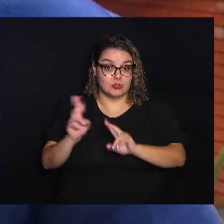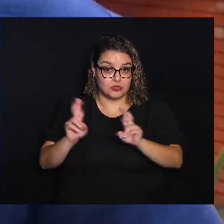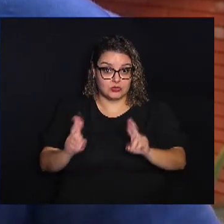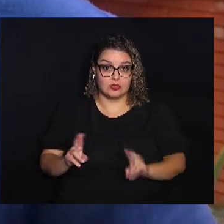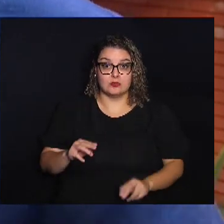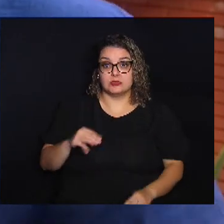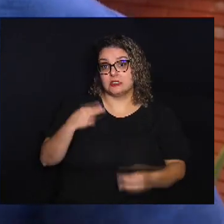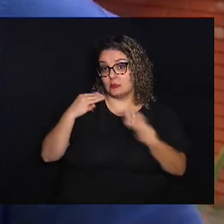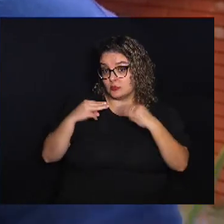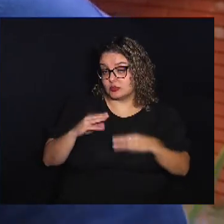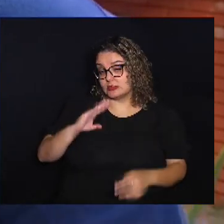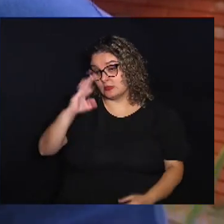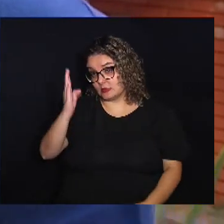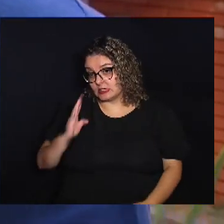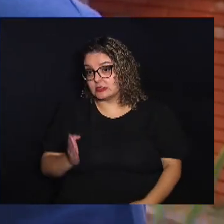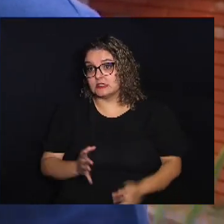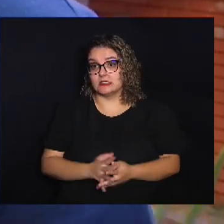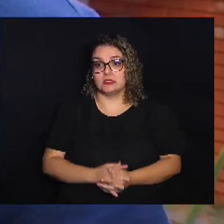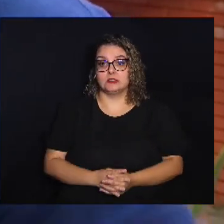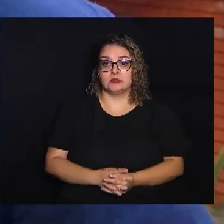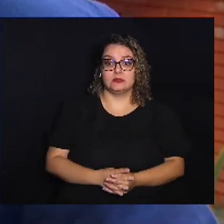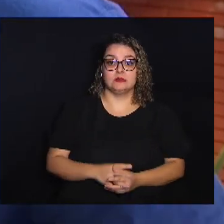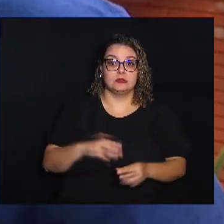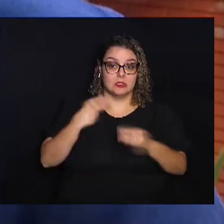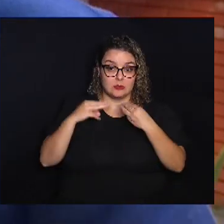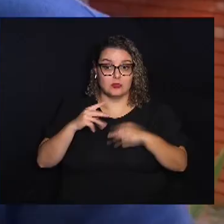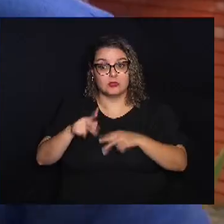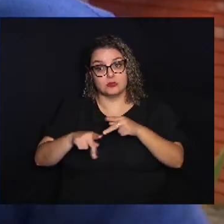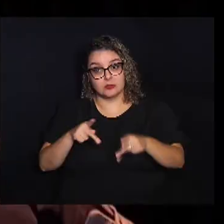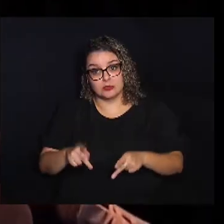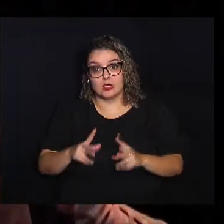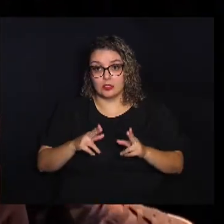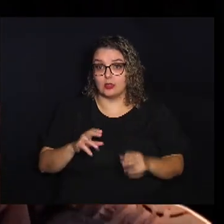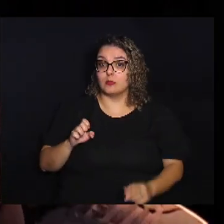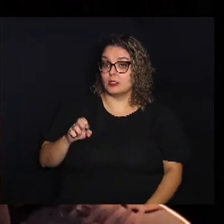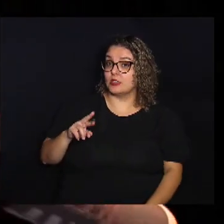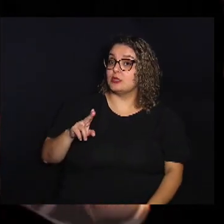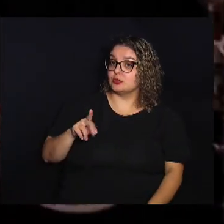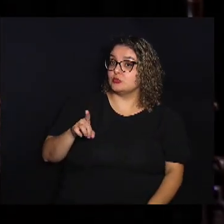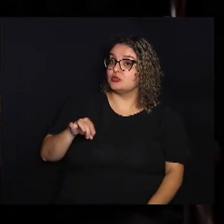brasileira Tanto Da música popular Quanto da música erudita Assim